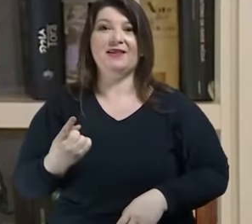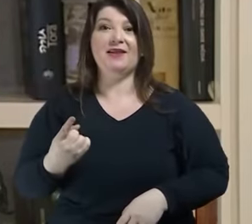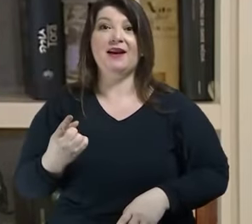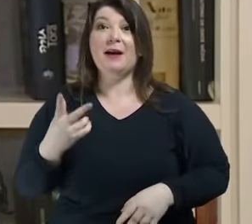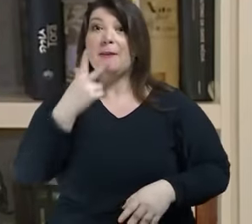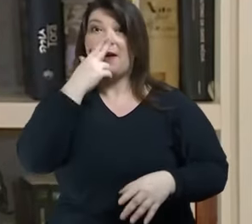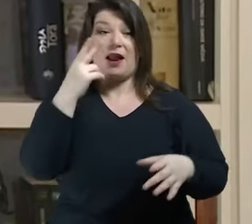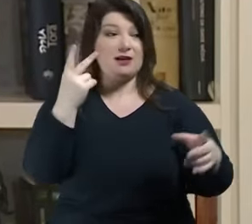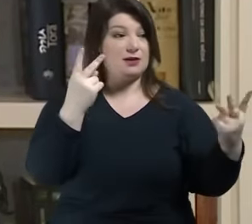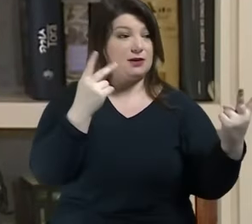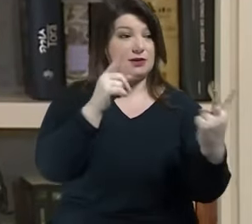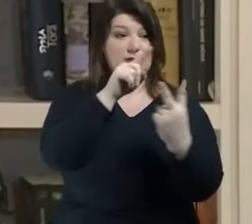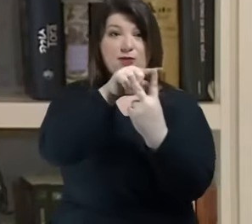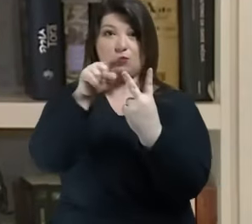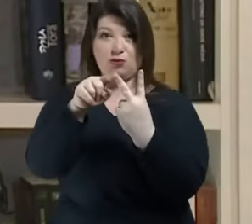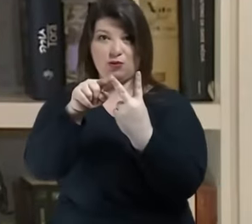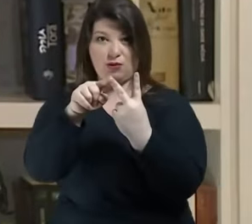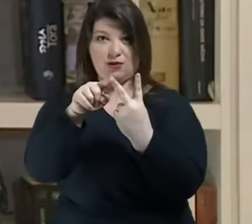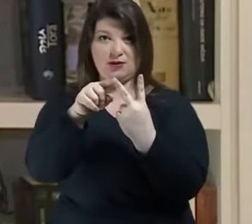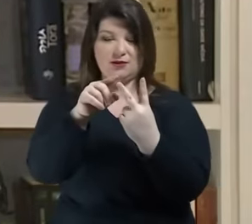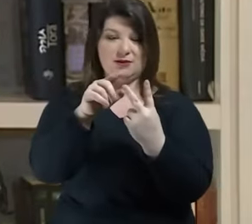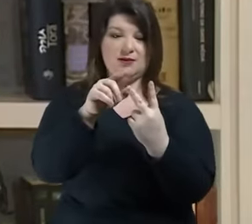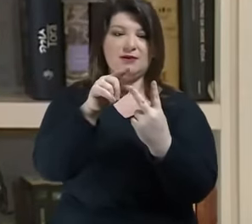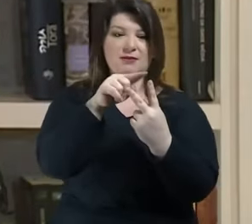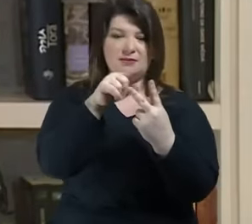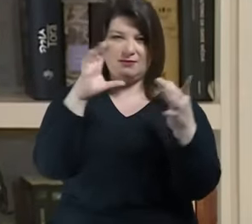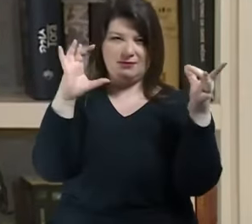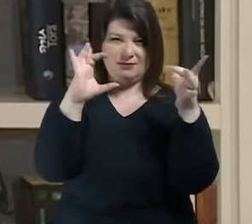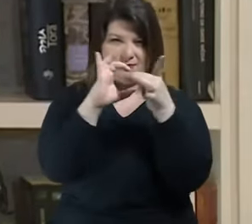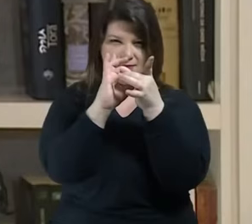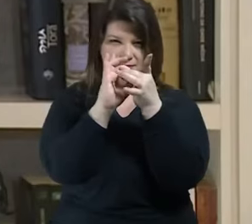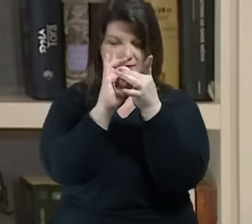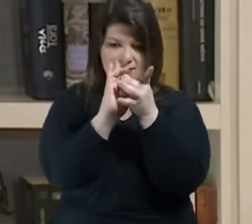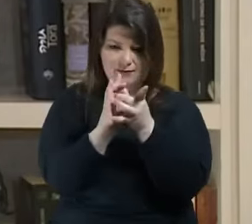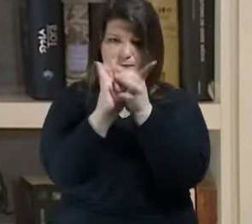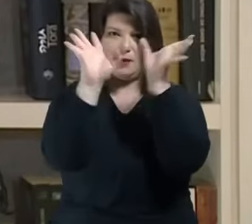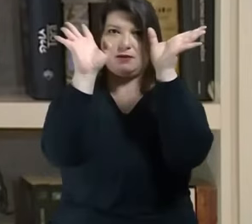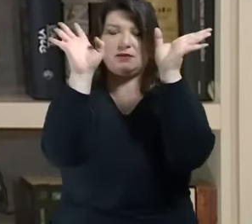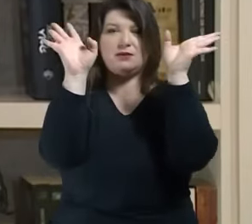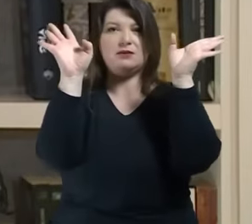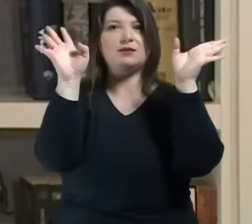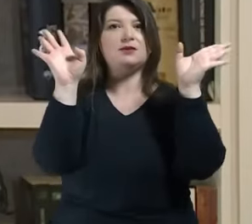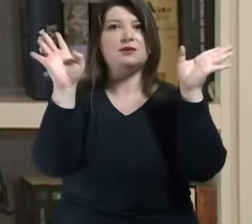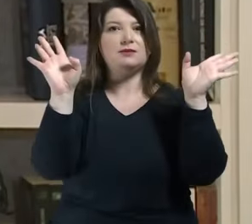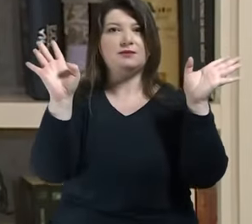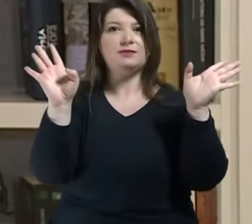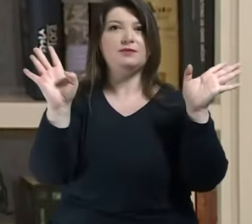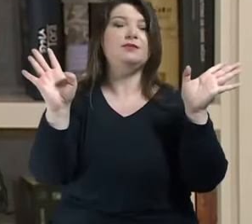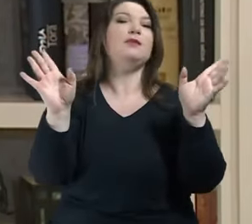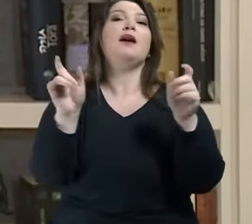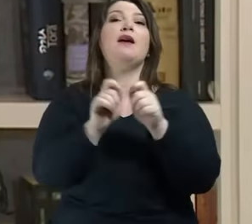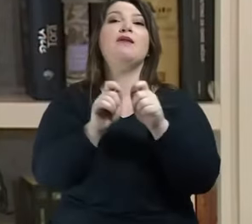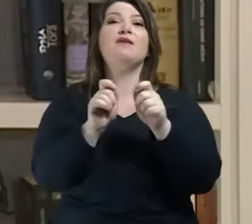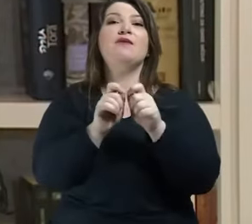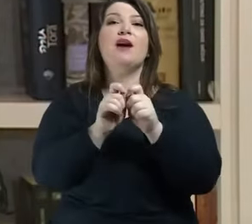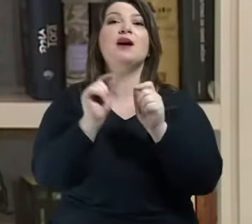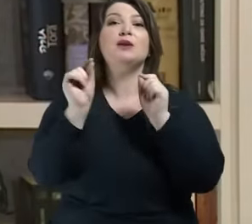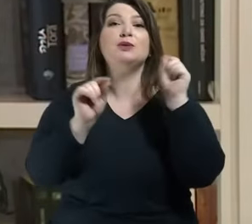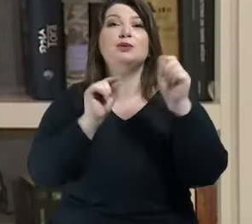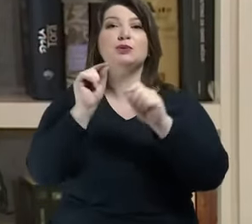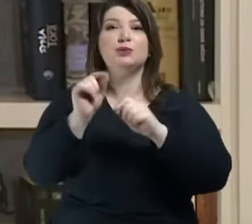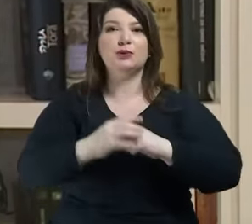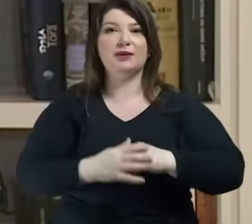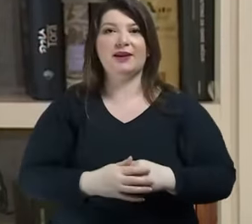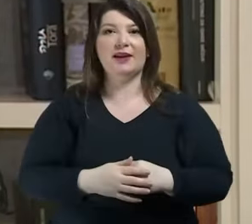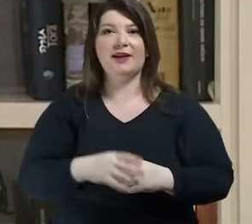profundo que os unia ele faz a única coisa que alguém pode fazer de fato para morrer